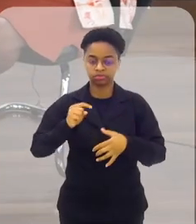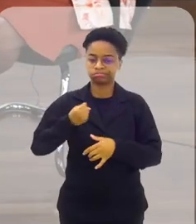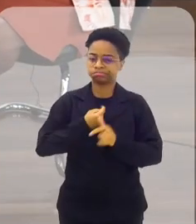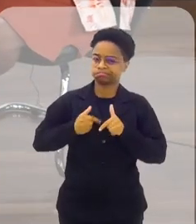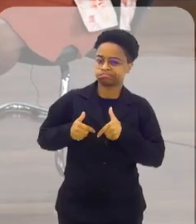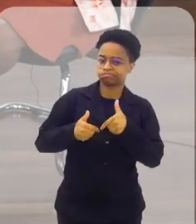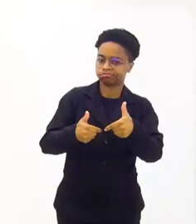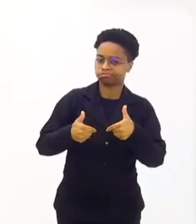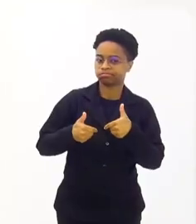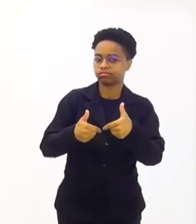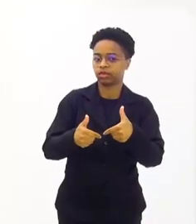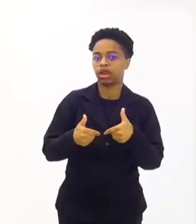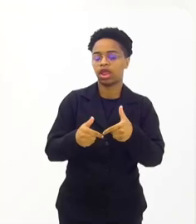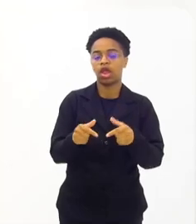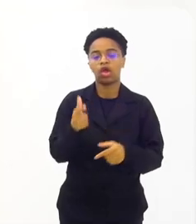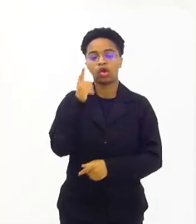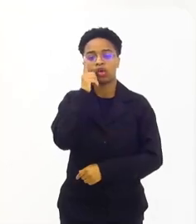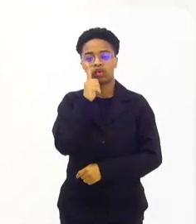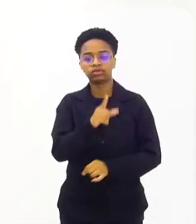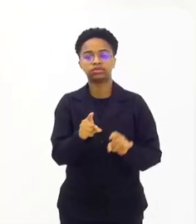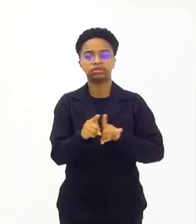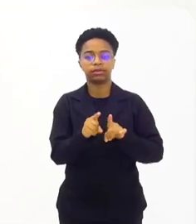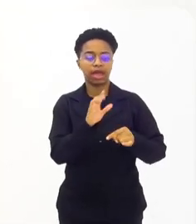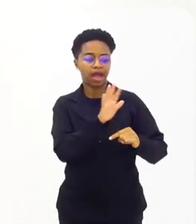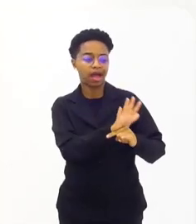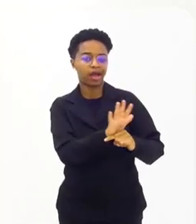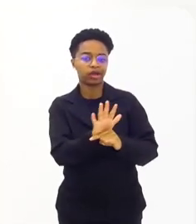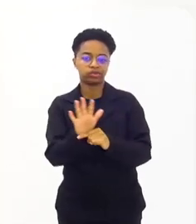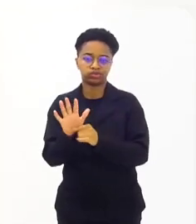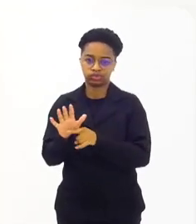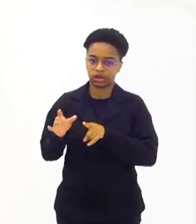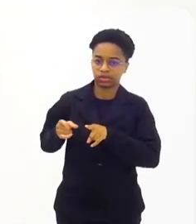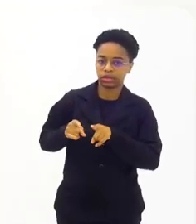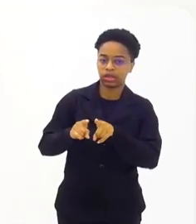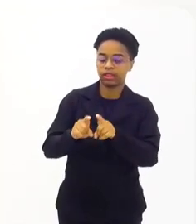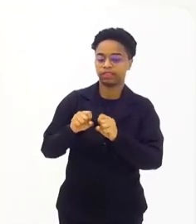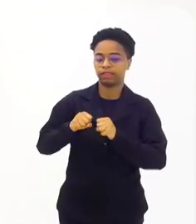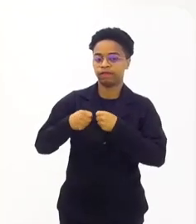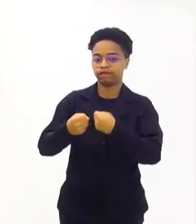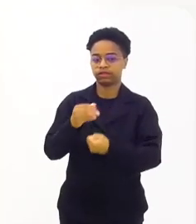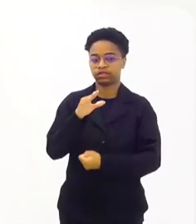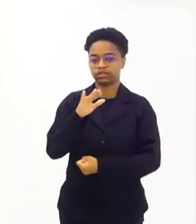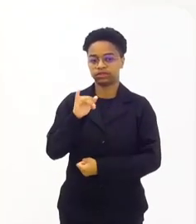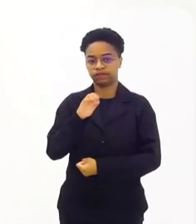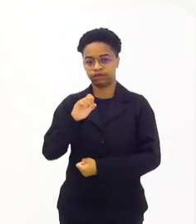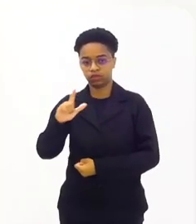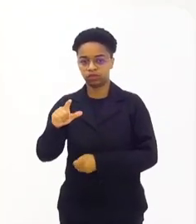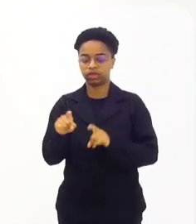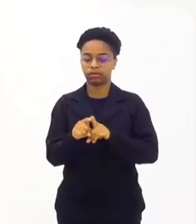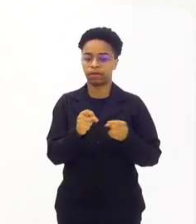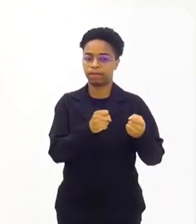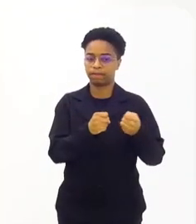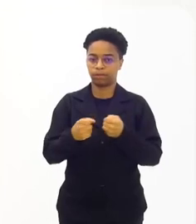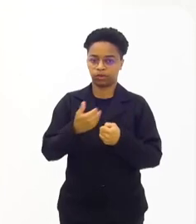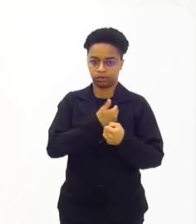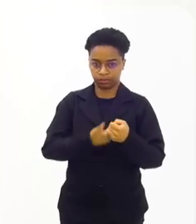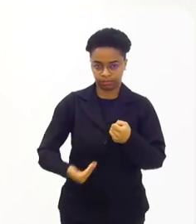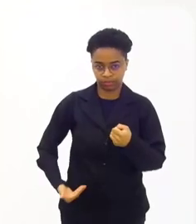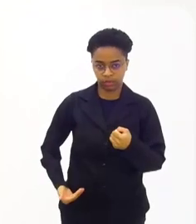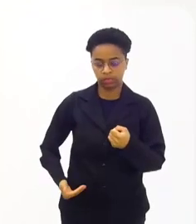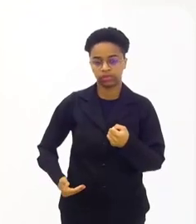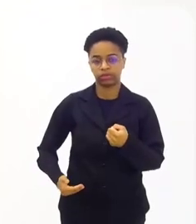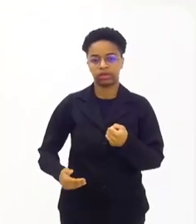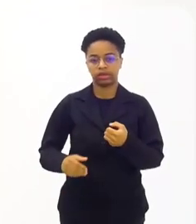nós atuamos e conseguimos ajudar, paralelamente, a defesa civil, os poderes públicos do